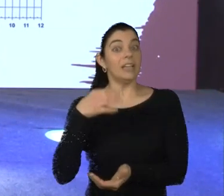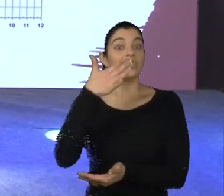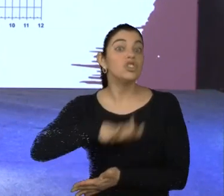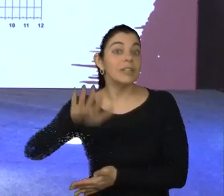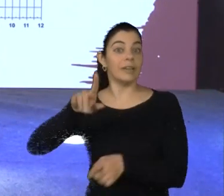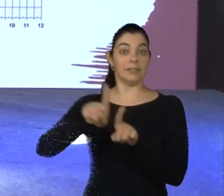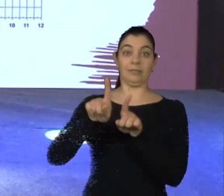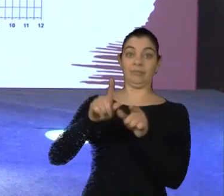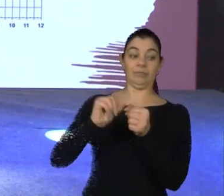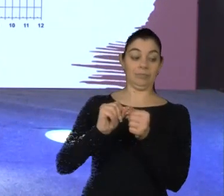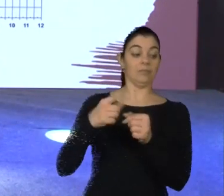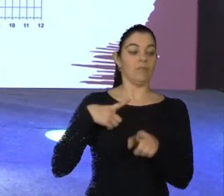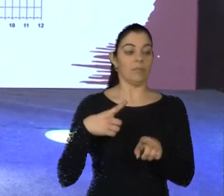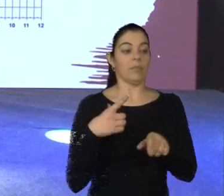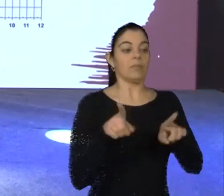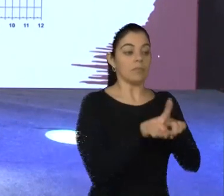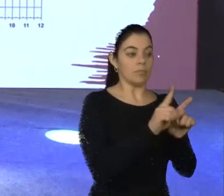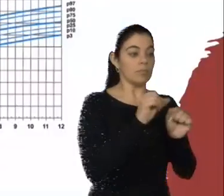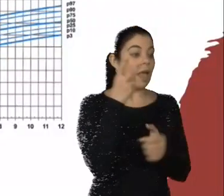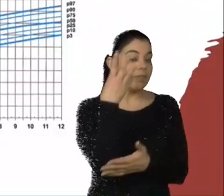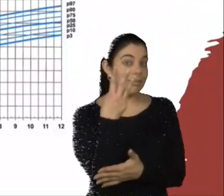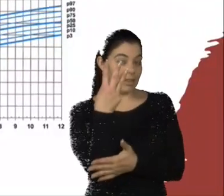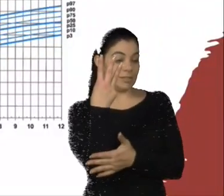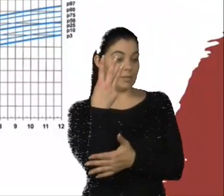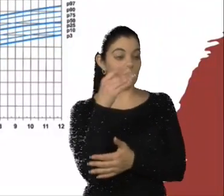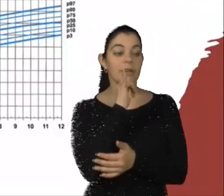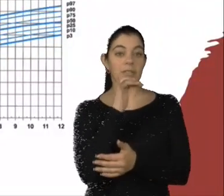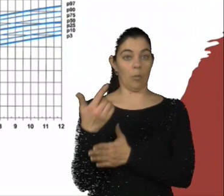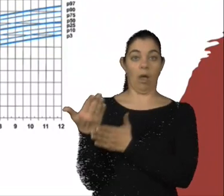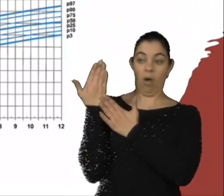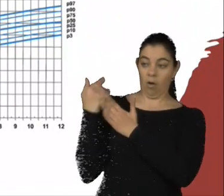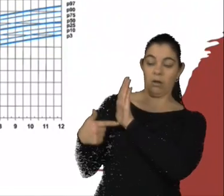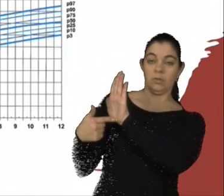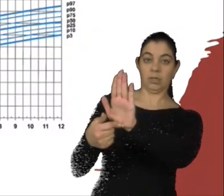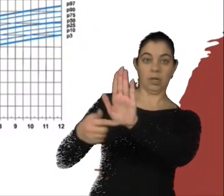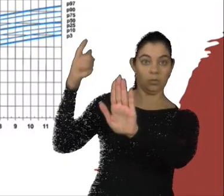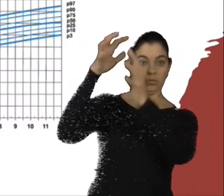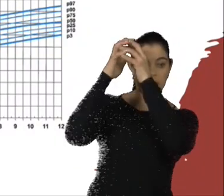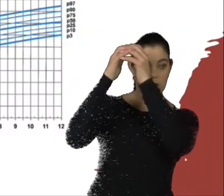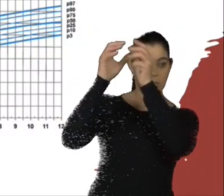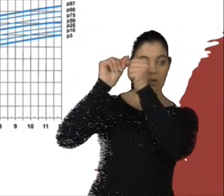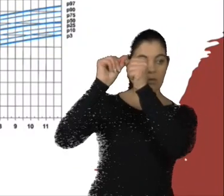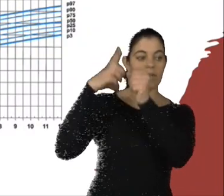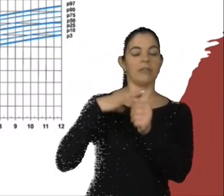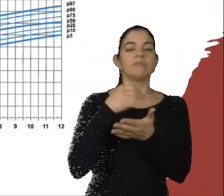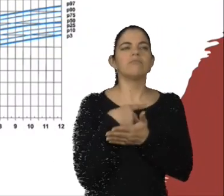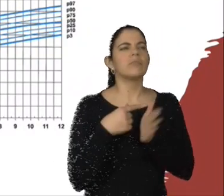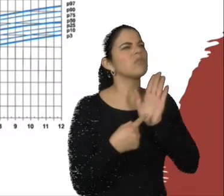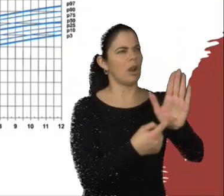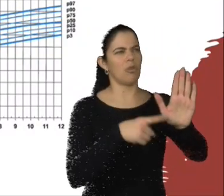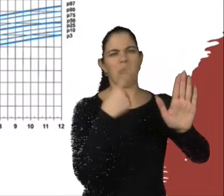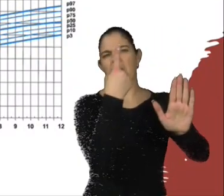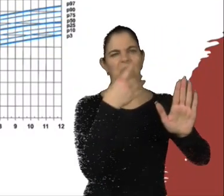na puricultura, e nessa lâmina eu tenho três cérebros, progressivamente de tamanhos maiores, representando um recém-nascido, uma criança de um ano, uma